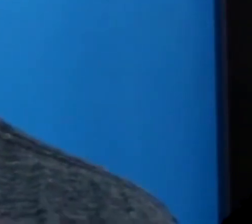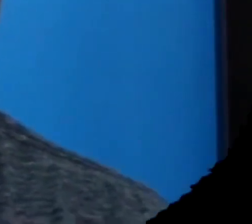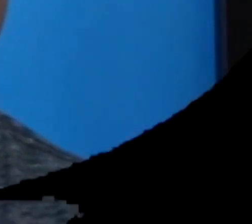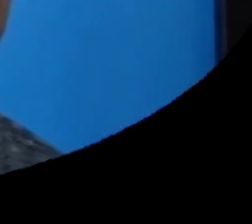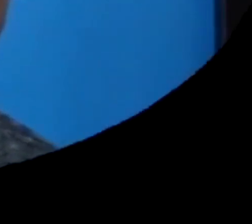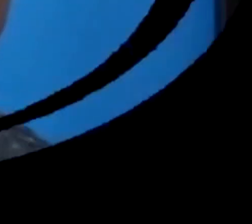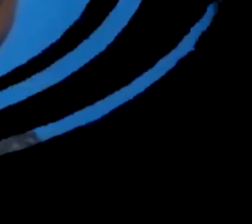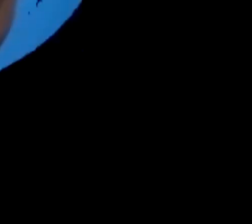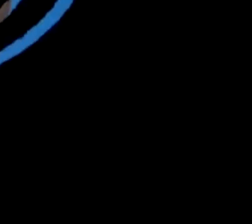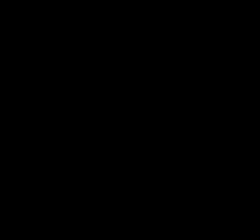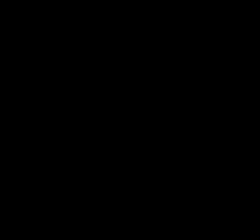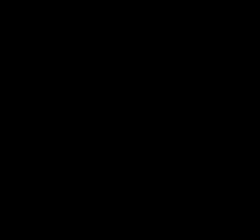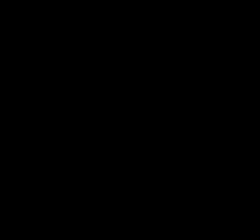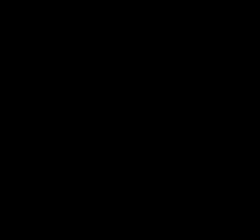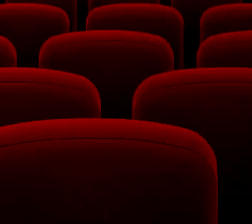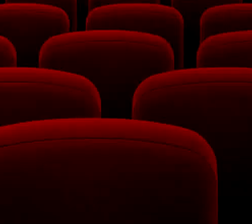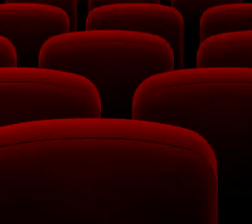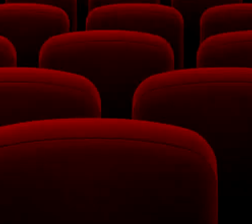Obrigado, valeu!